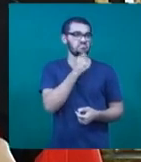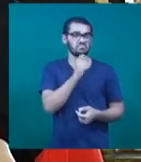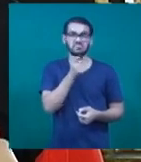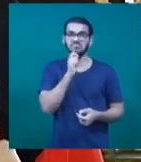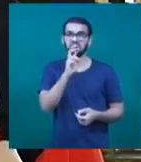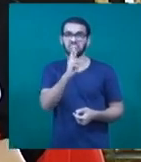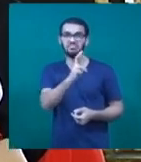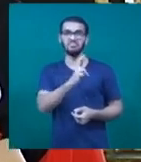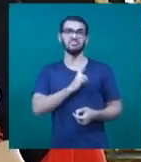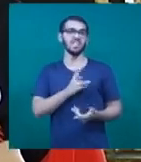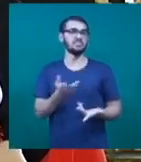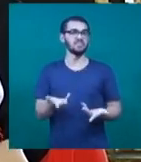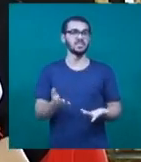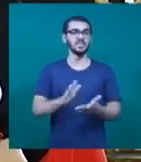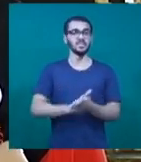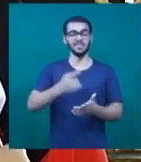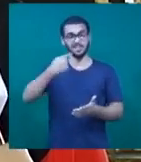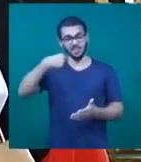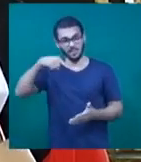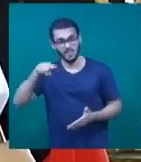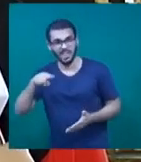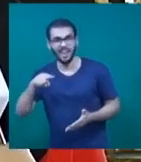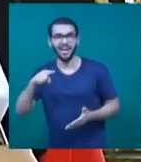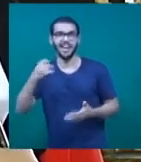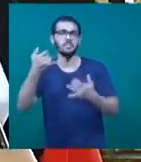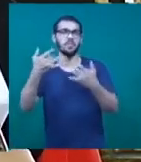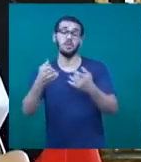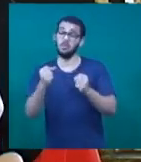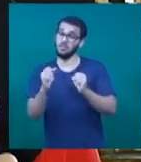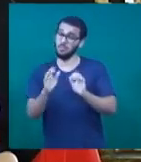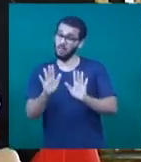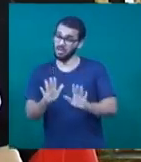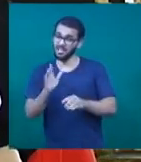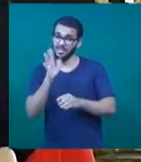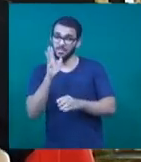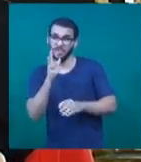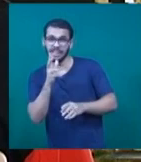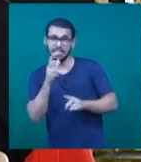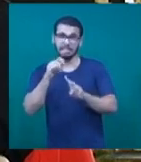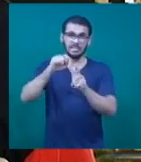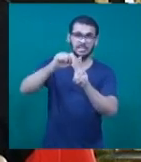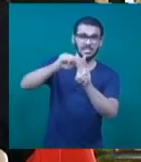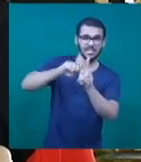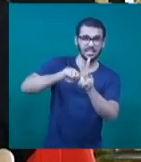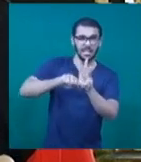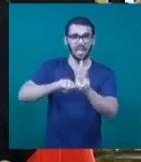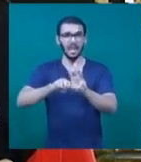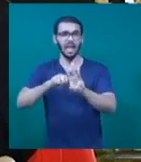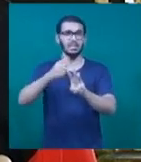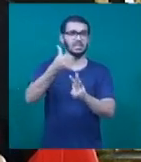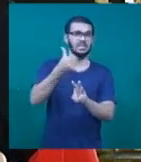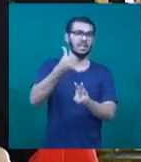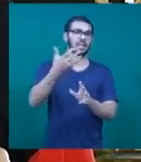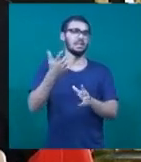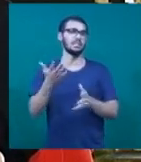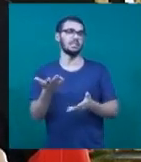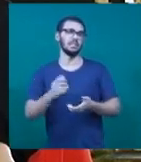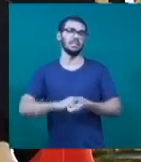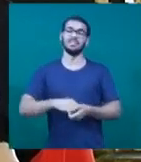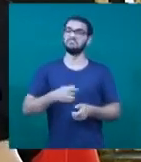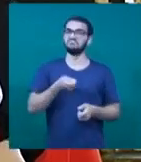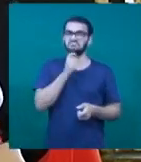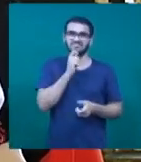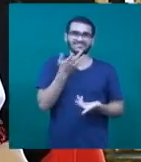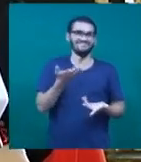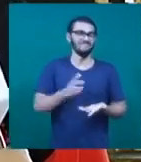Hoje nós fomos lá e eles falaram que ainda vai demorar de 3 a 6 meses para poder conseguir esse medicamento. E aqui